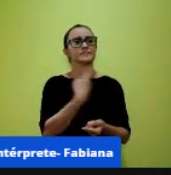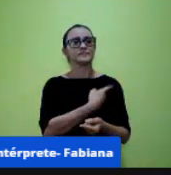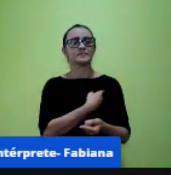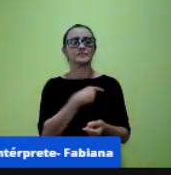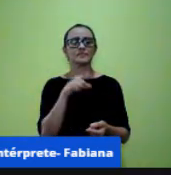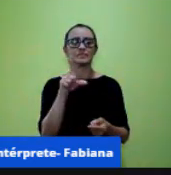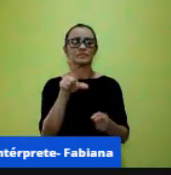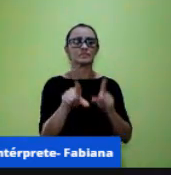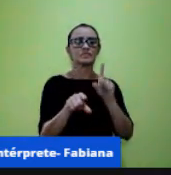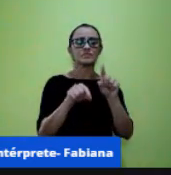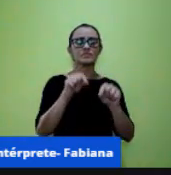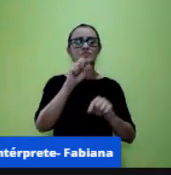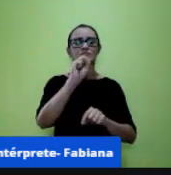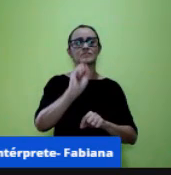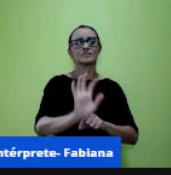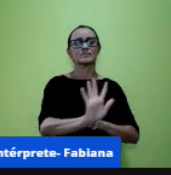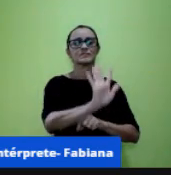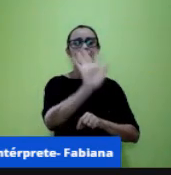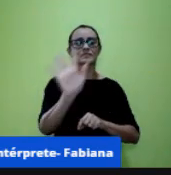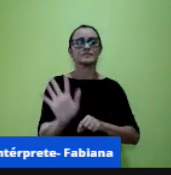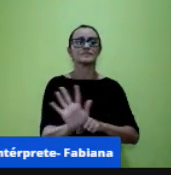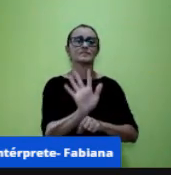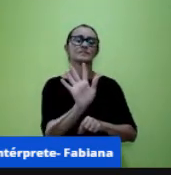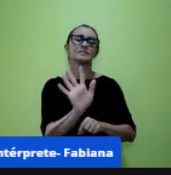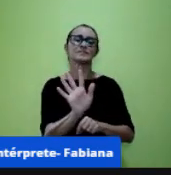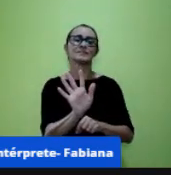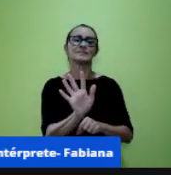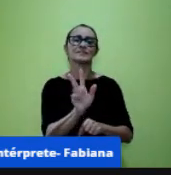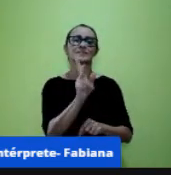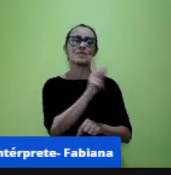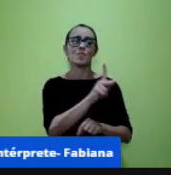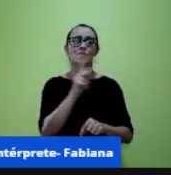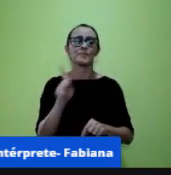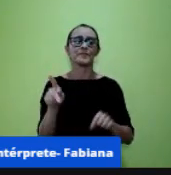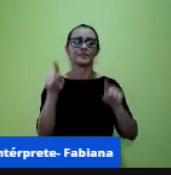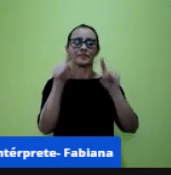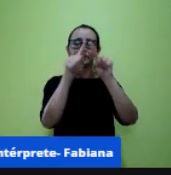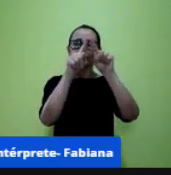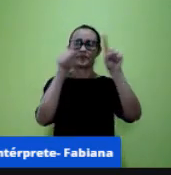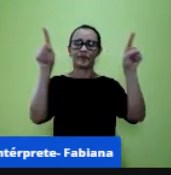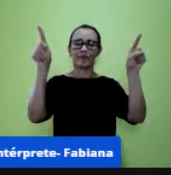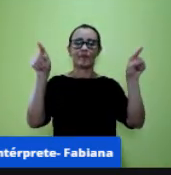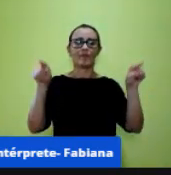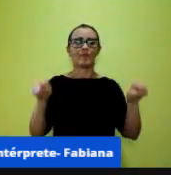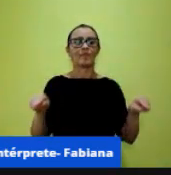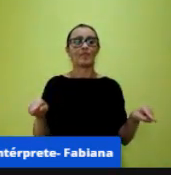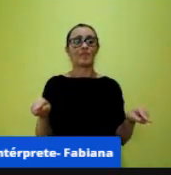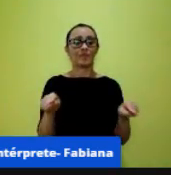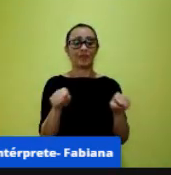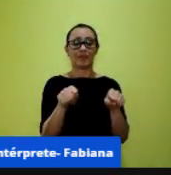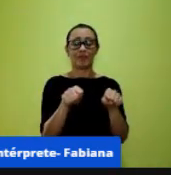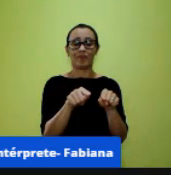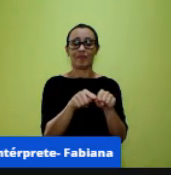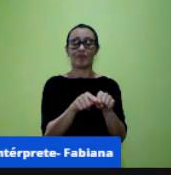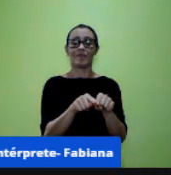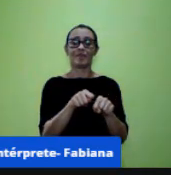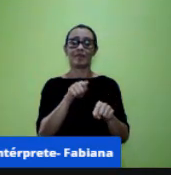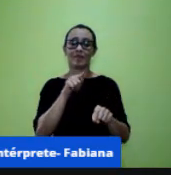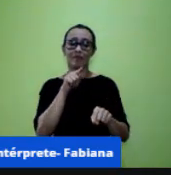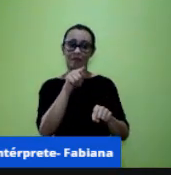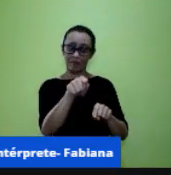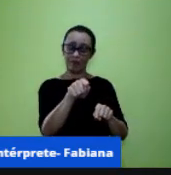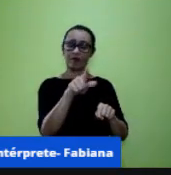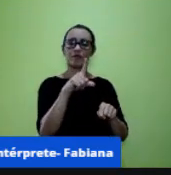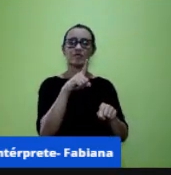essa imagem a professora lá com o quadro negro né que é a nossa grande realidade no Brasil